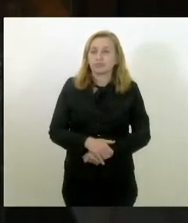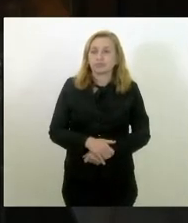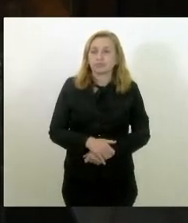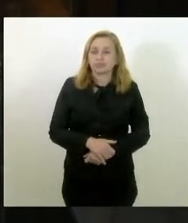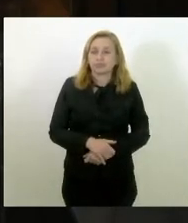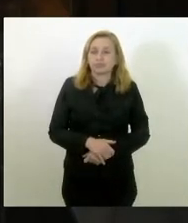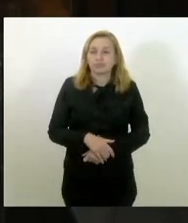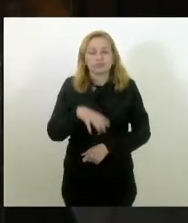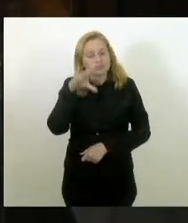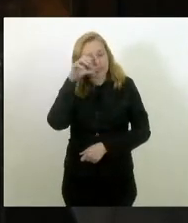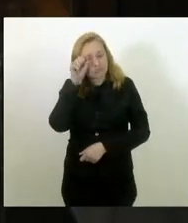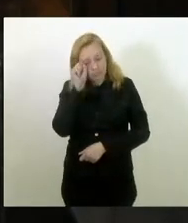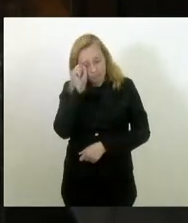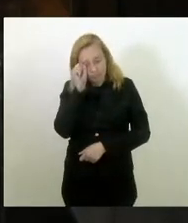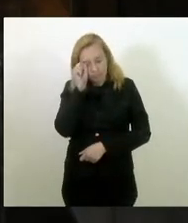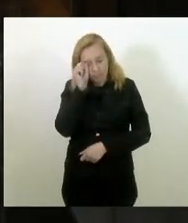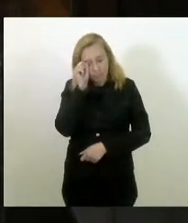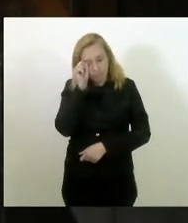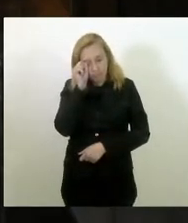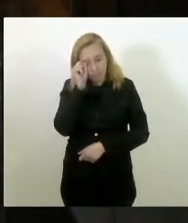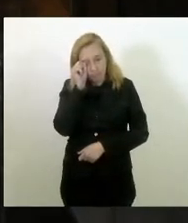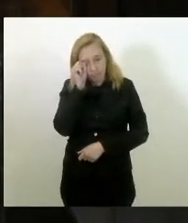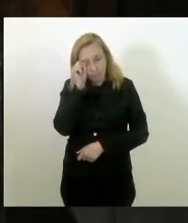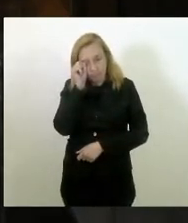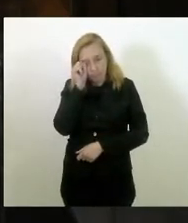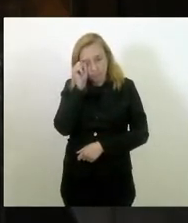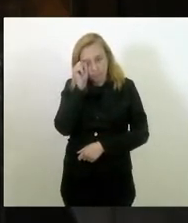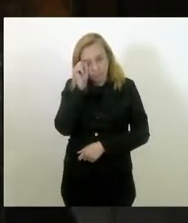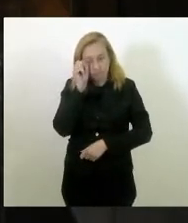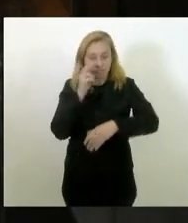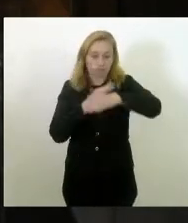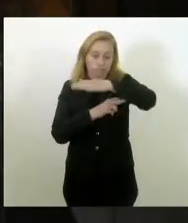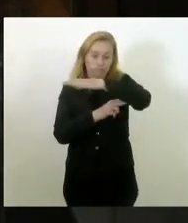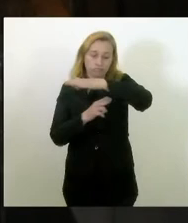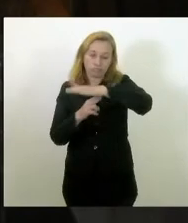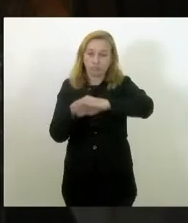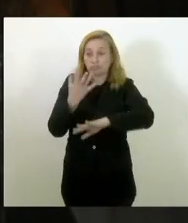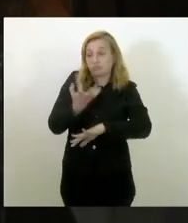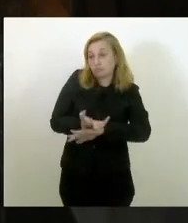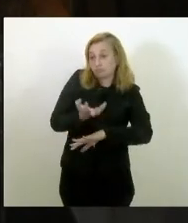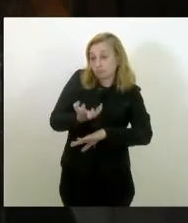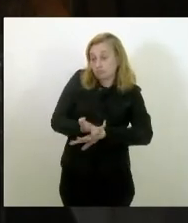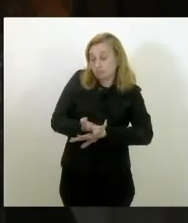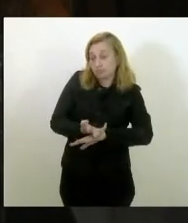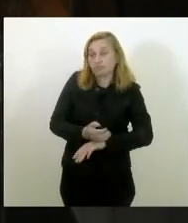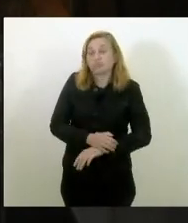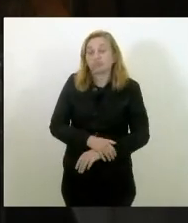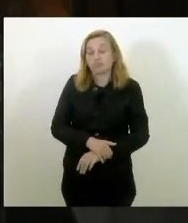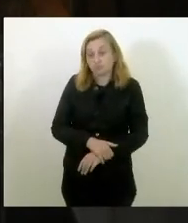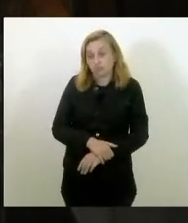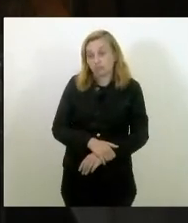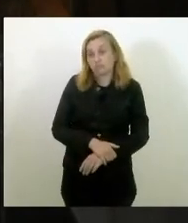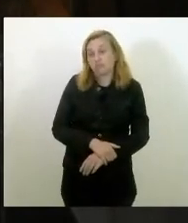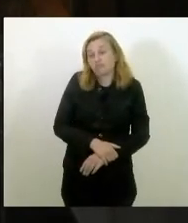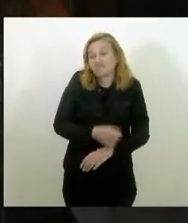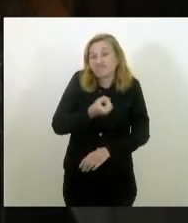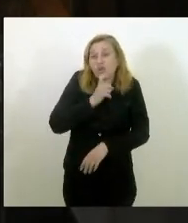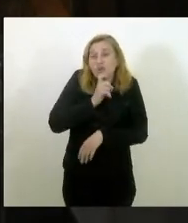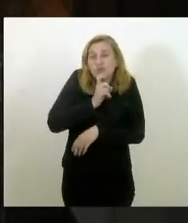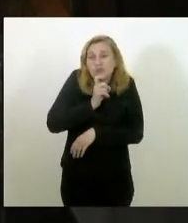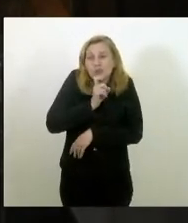dormindo debaixo das marquises, nas praças, durante esse inverno